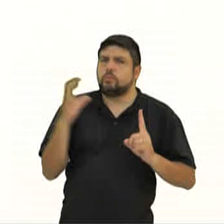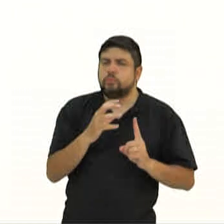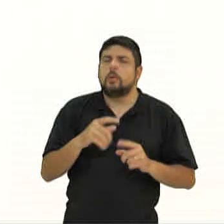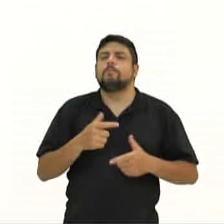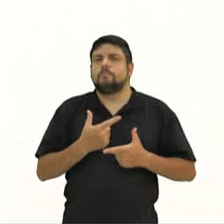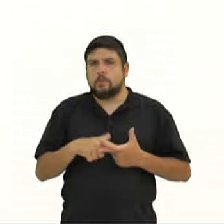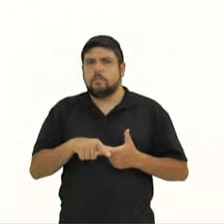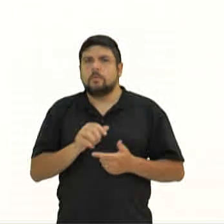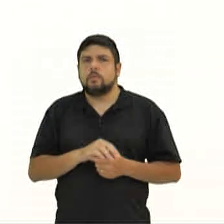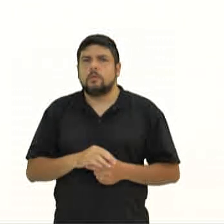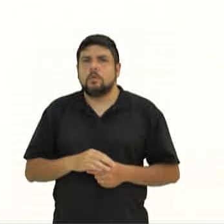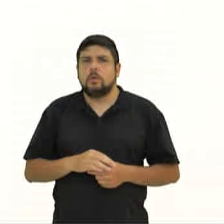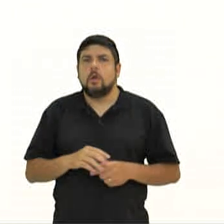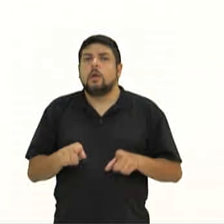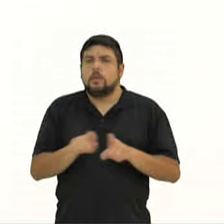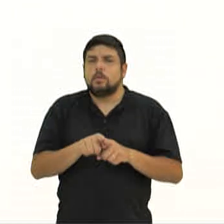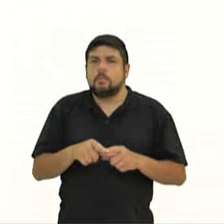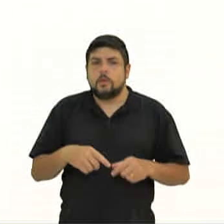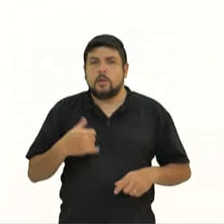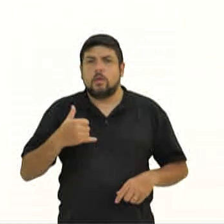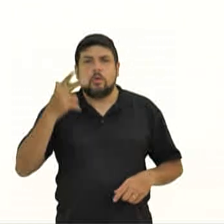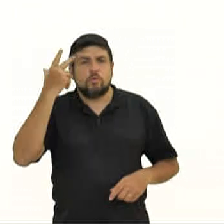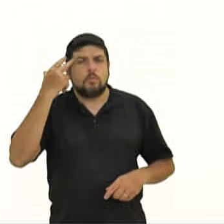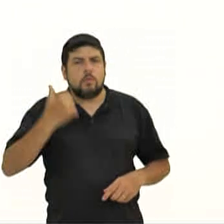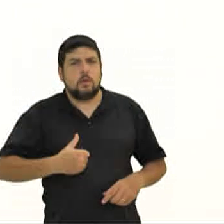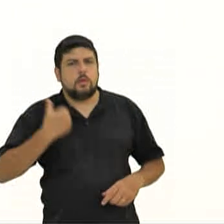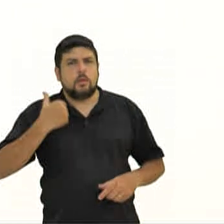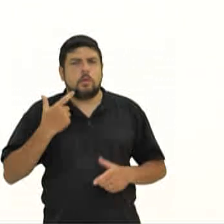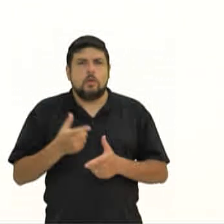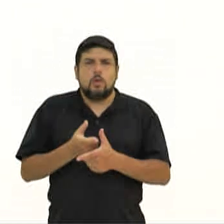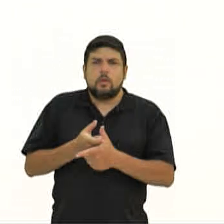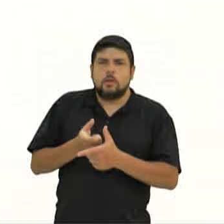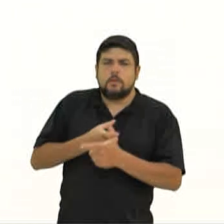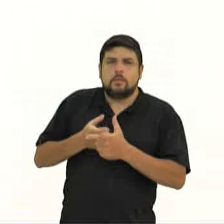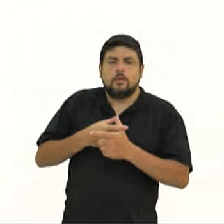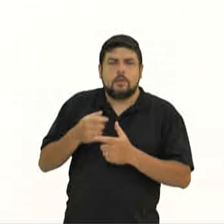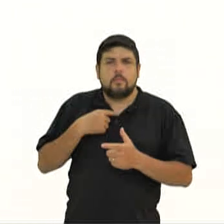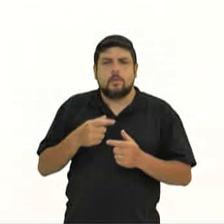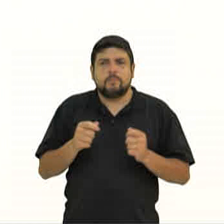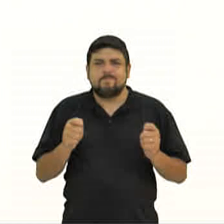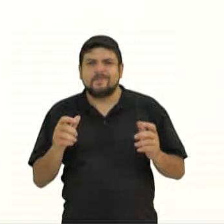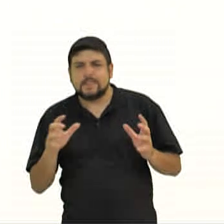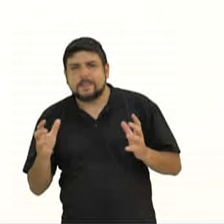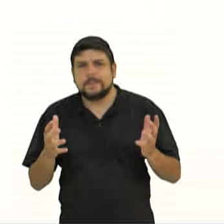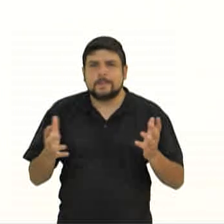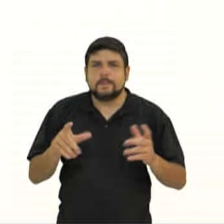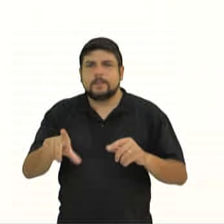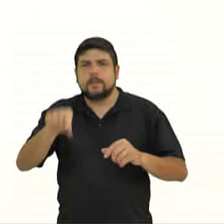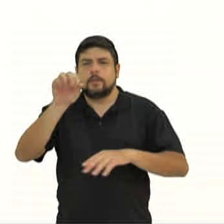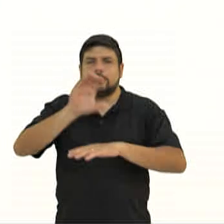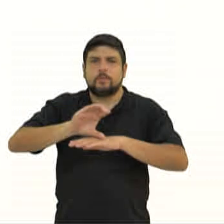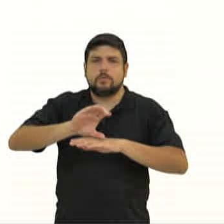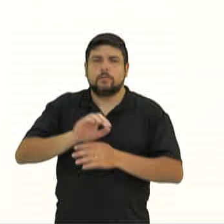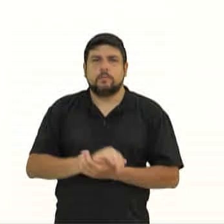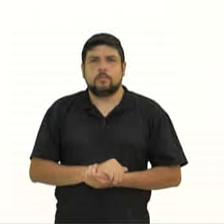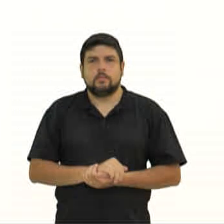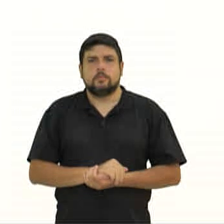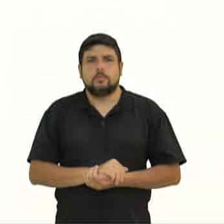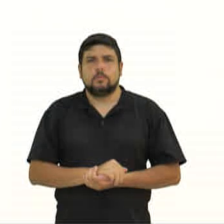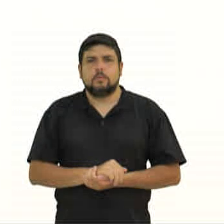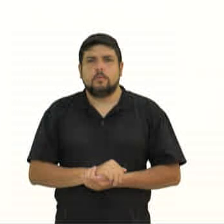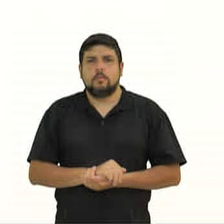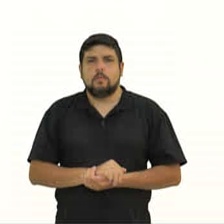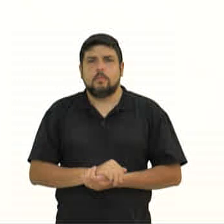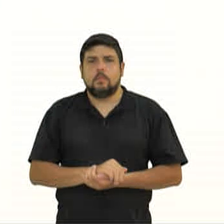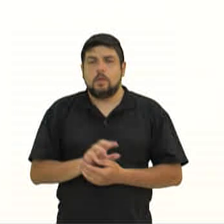Pela dependência financeira típica da idade, alguns alunos são impedidos de escolher certos cursos. Os testes ajudam,